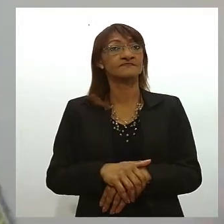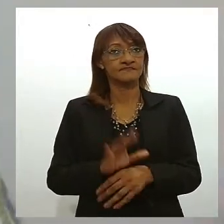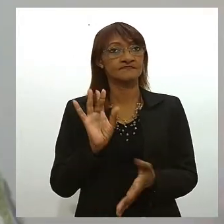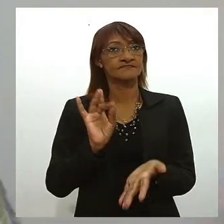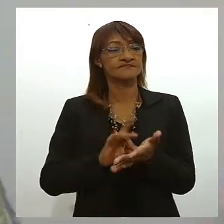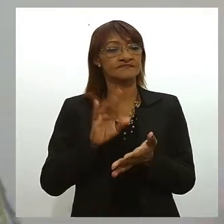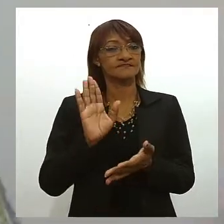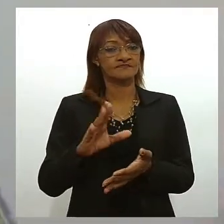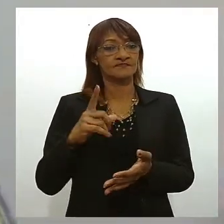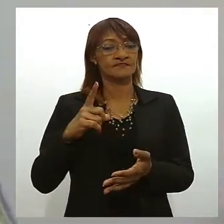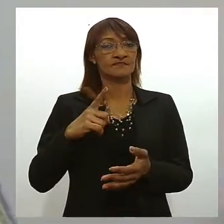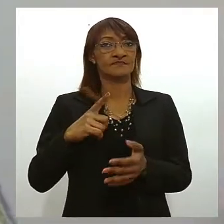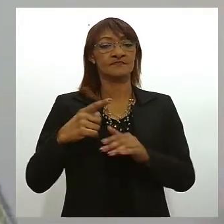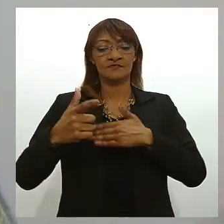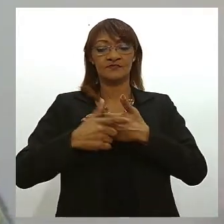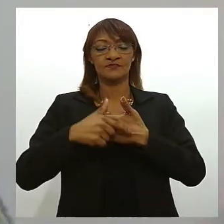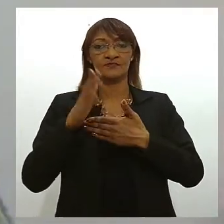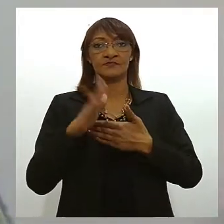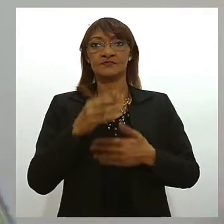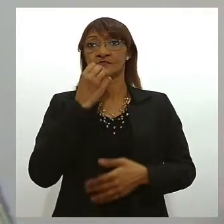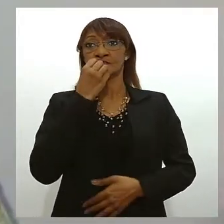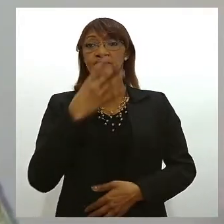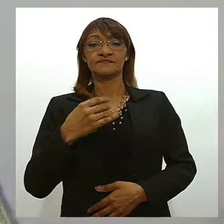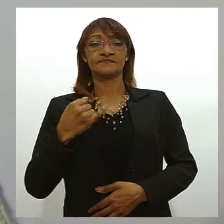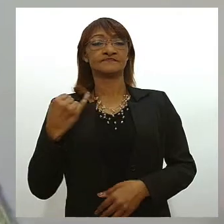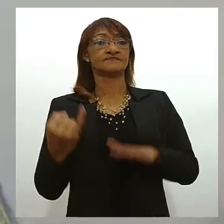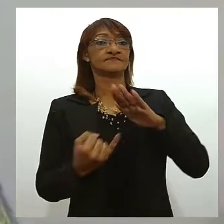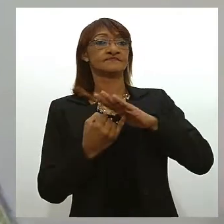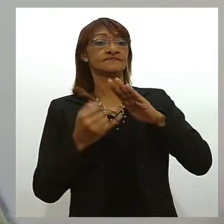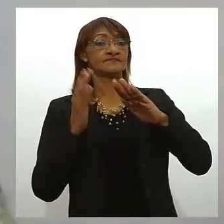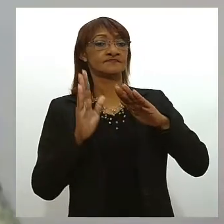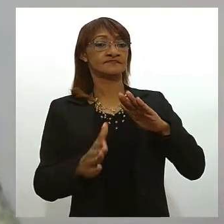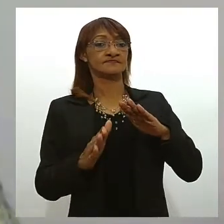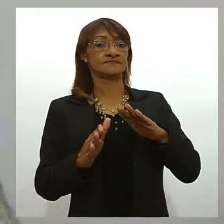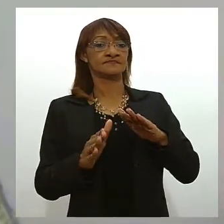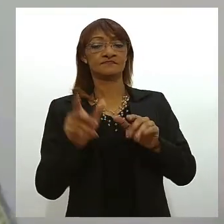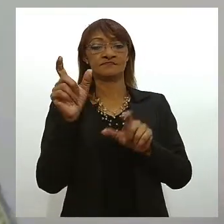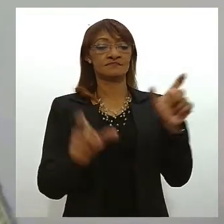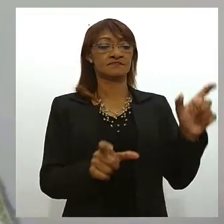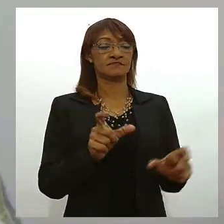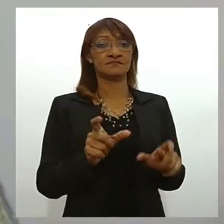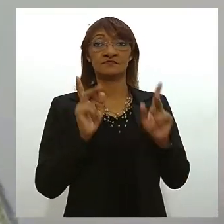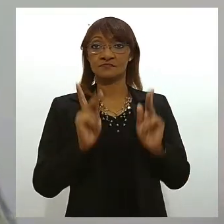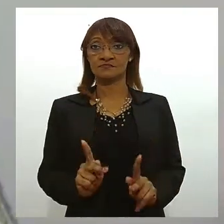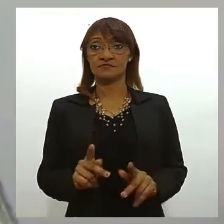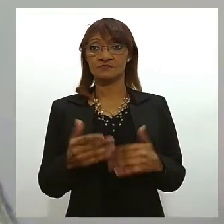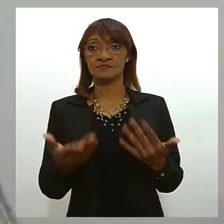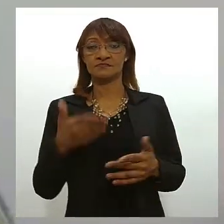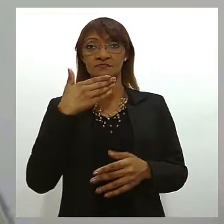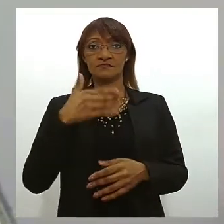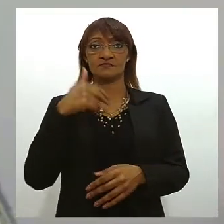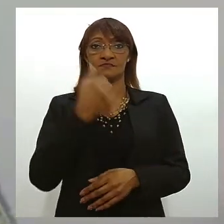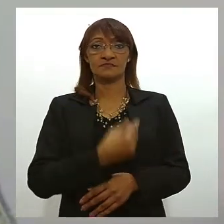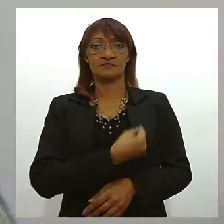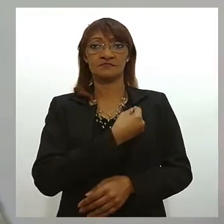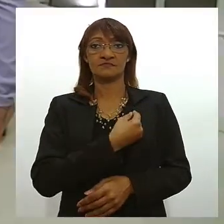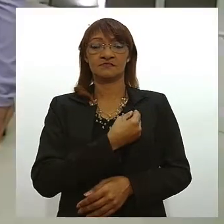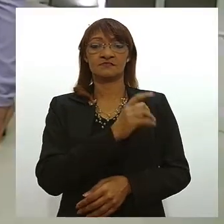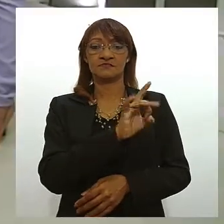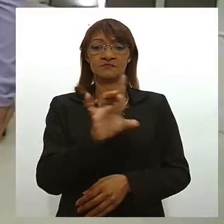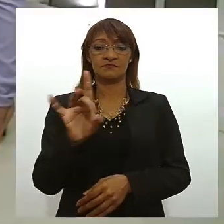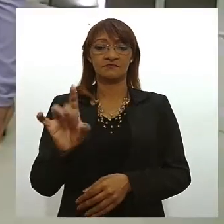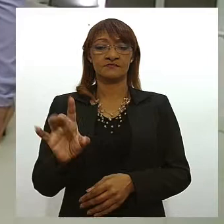desenvolve um grande papel na instituição, já que a gente trabalha com a cultura de segurança para paciente para melhorar a qualidade assistencial. Eu acho que